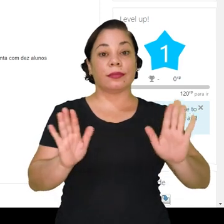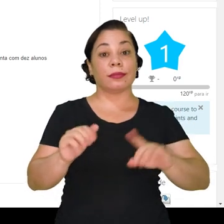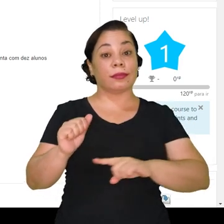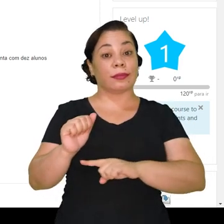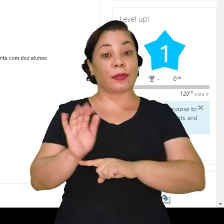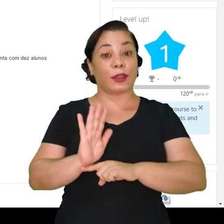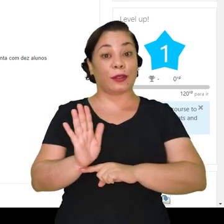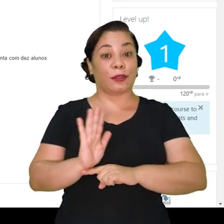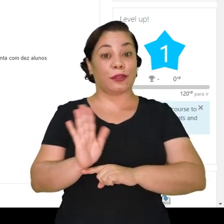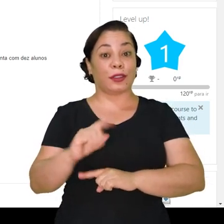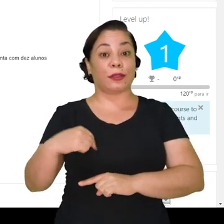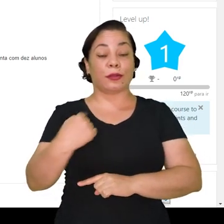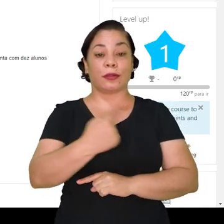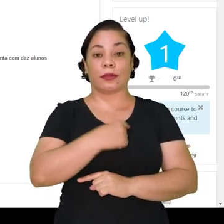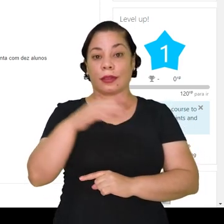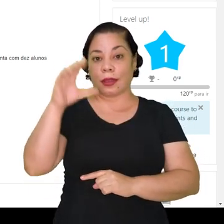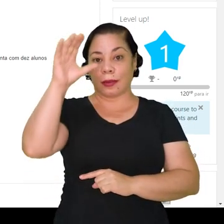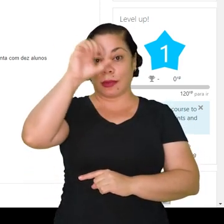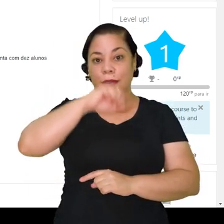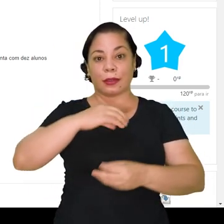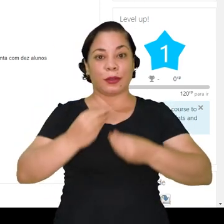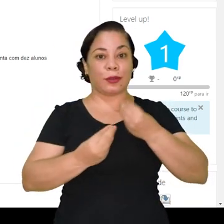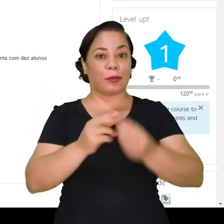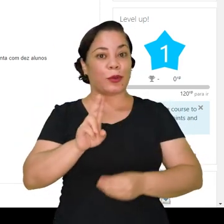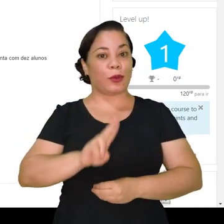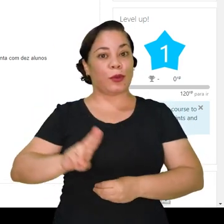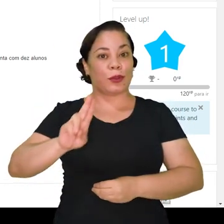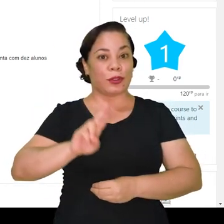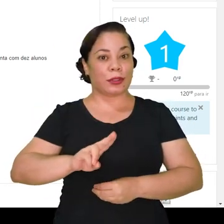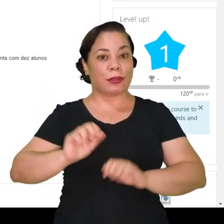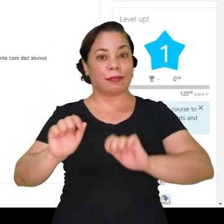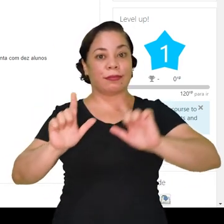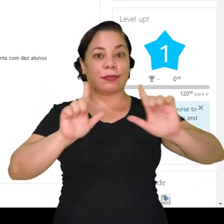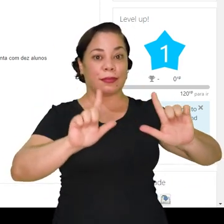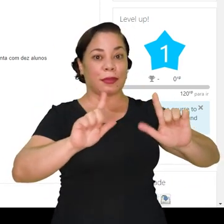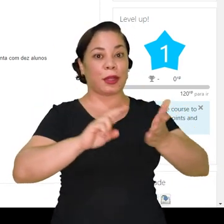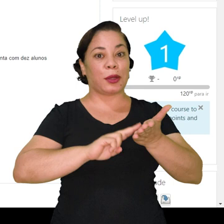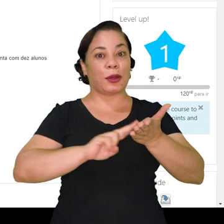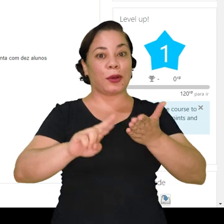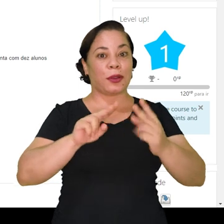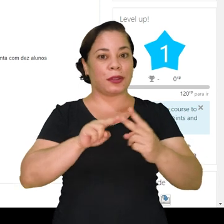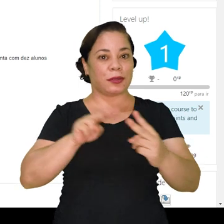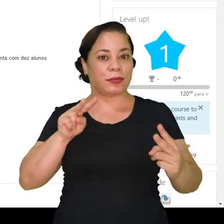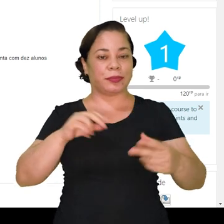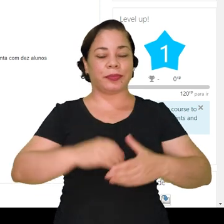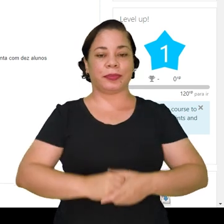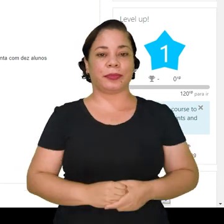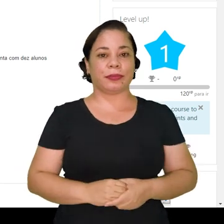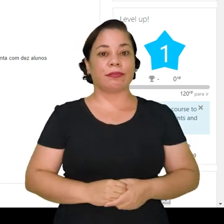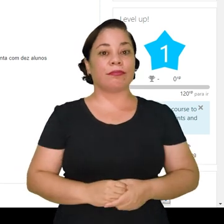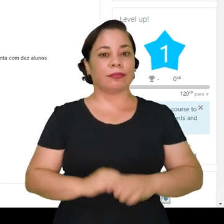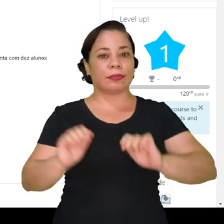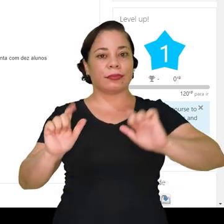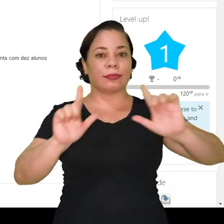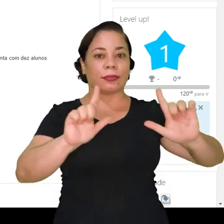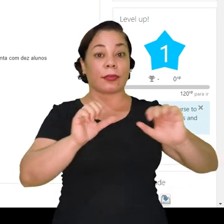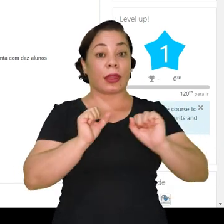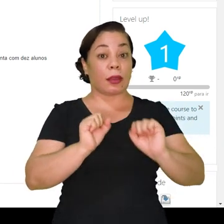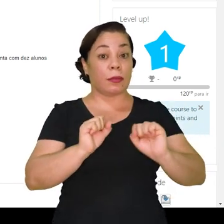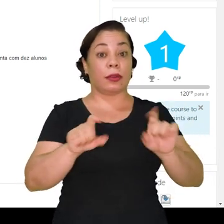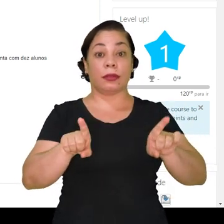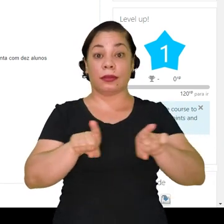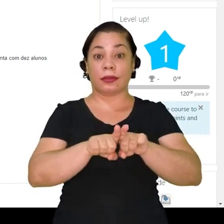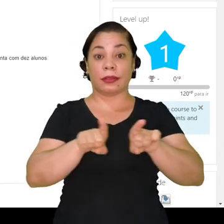Olá, neste vídeo tutorial vamos aprender a utilizar o bloco Correio Eletrônico. Por meio deste bloco, nós